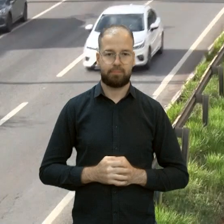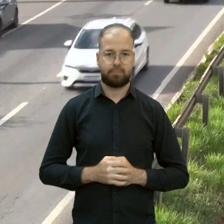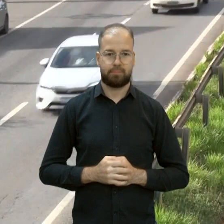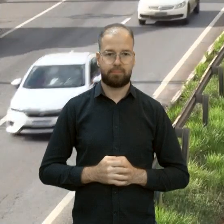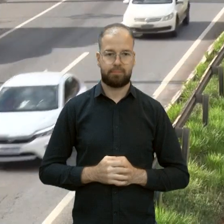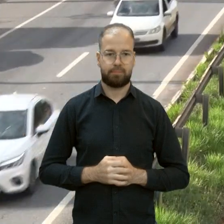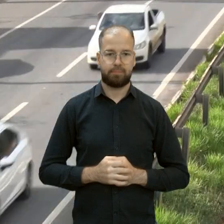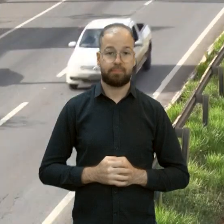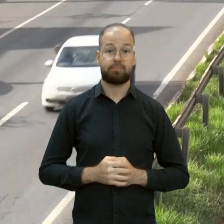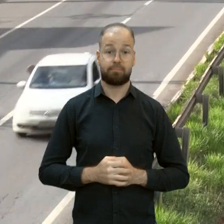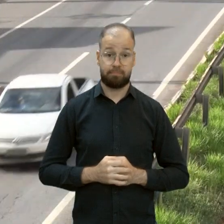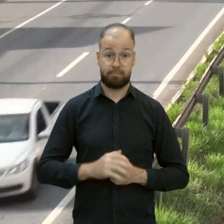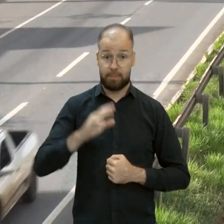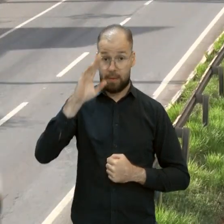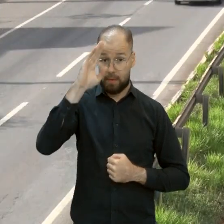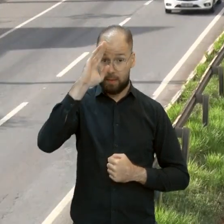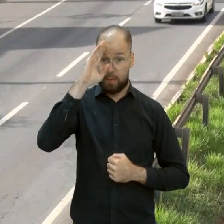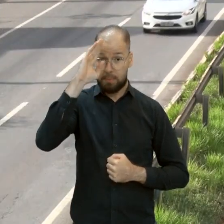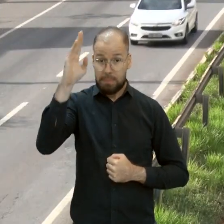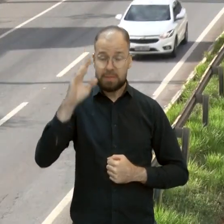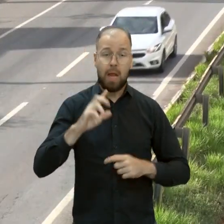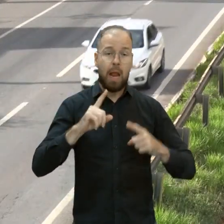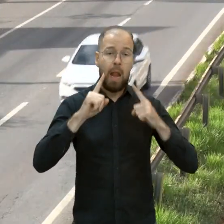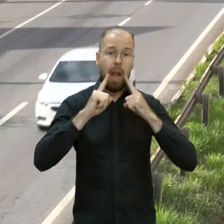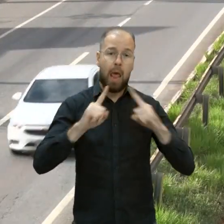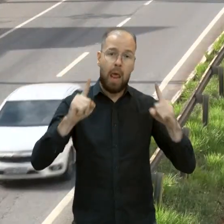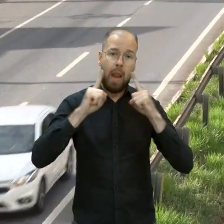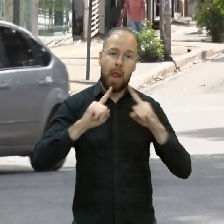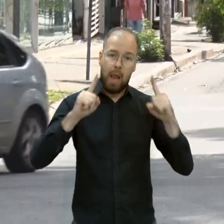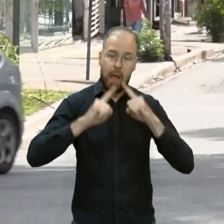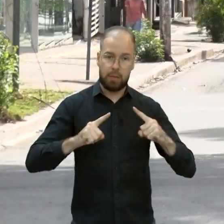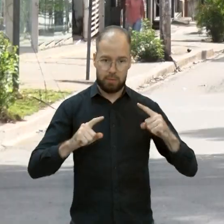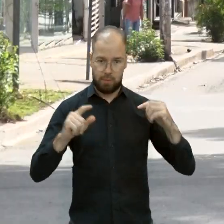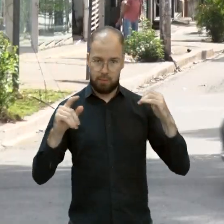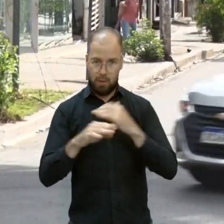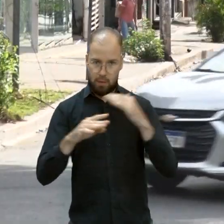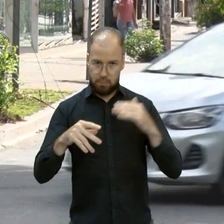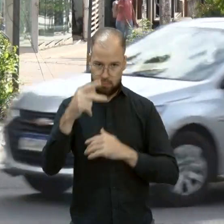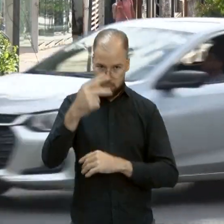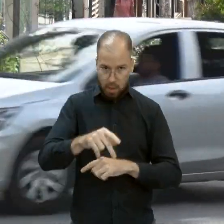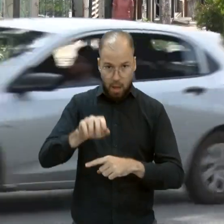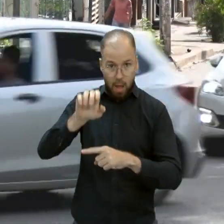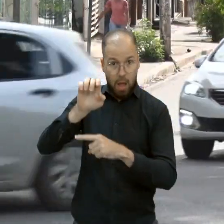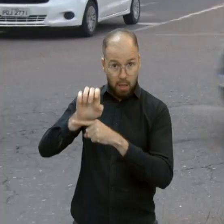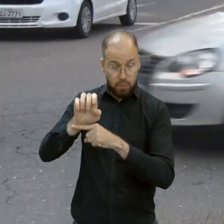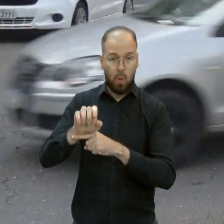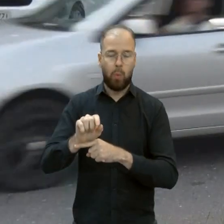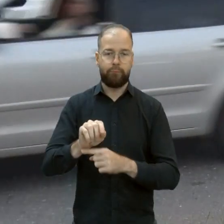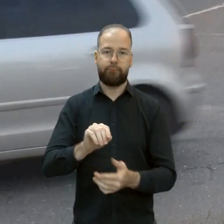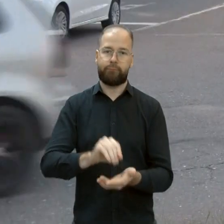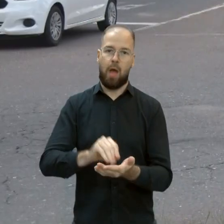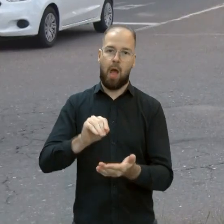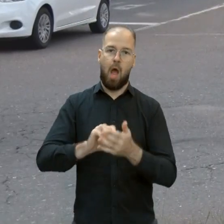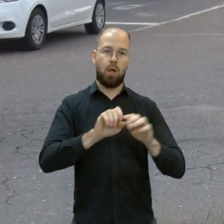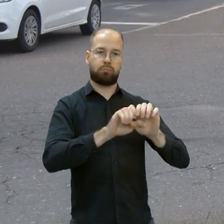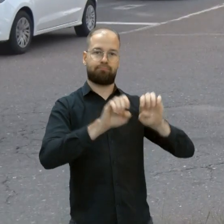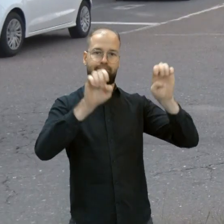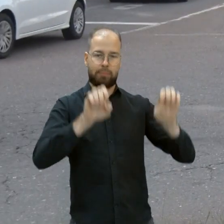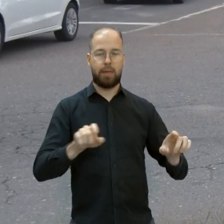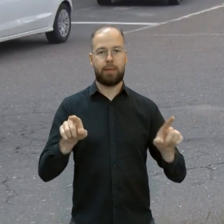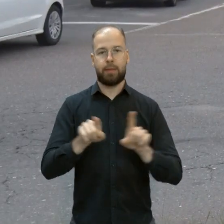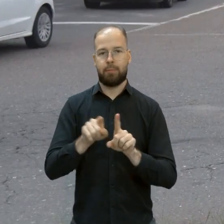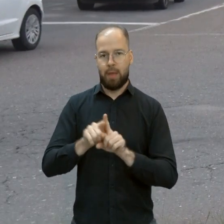As principais queixas sobre o trânsito no estado envolvem falta de estrutura e imprudência dos